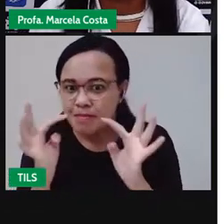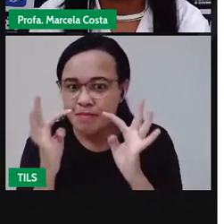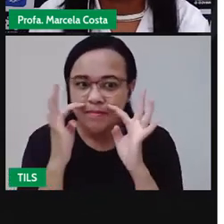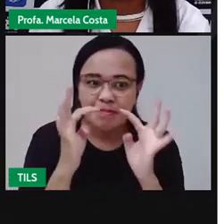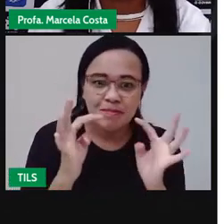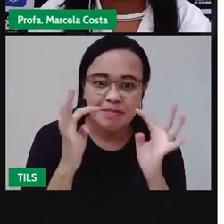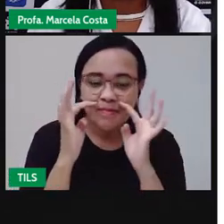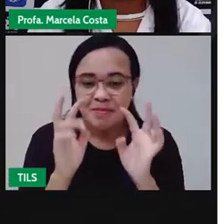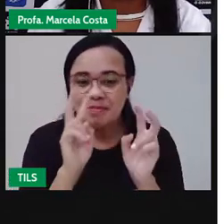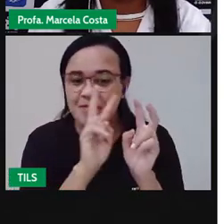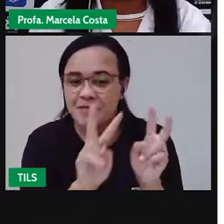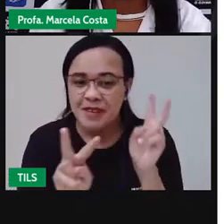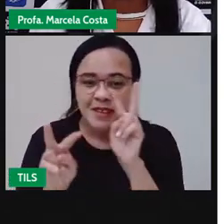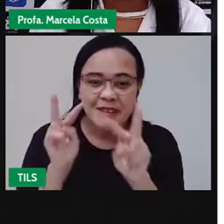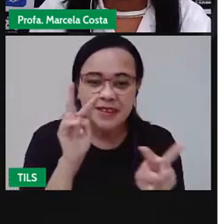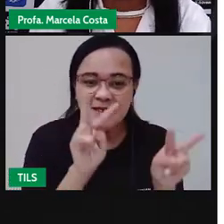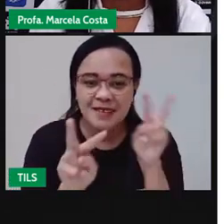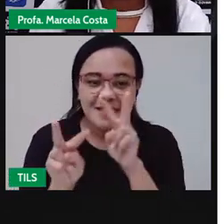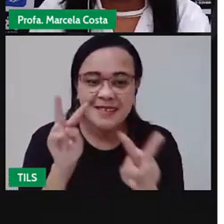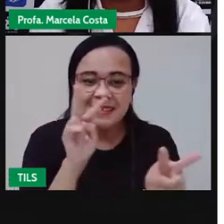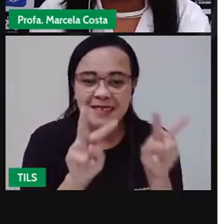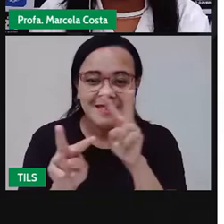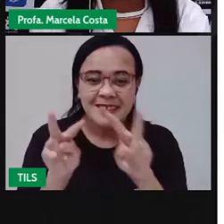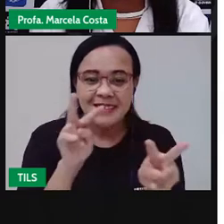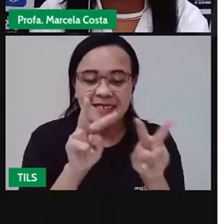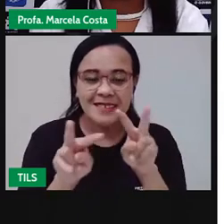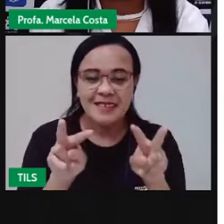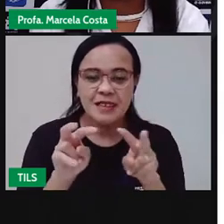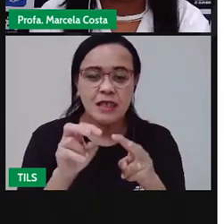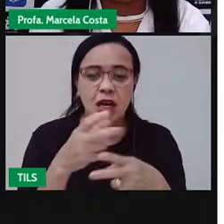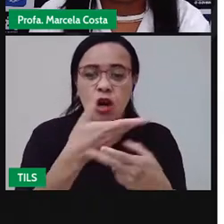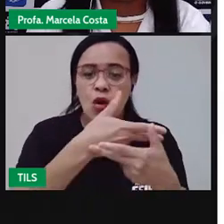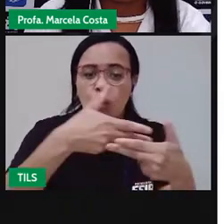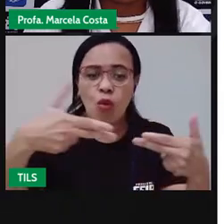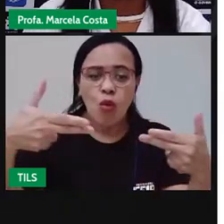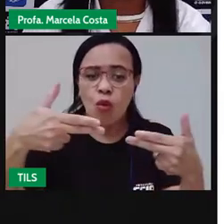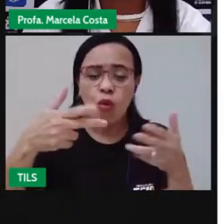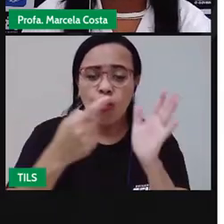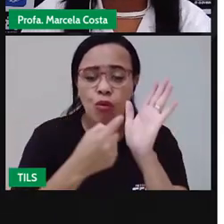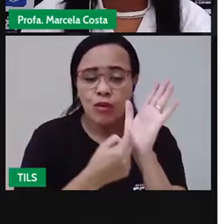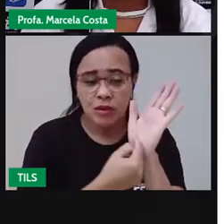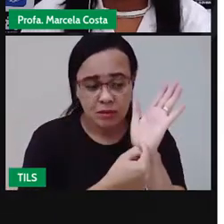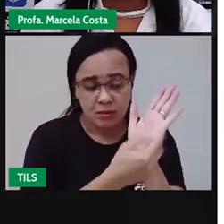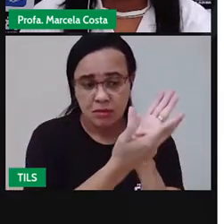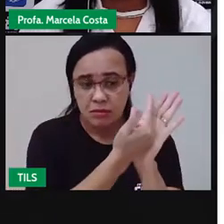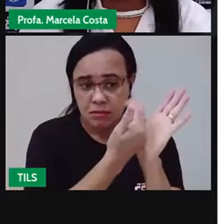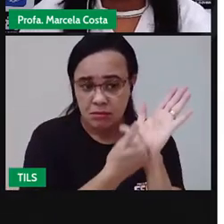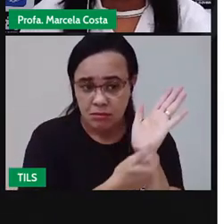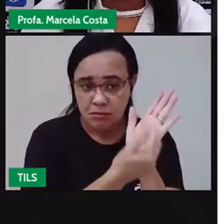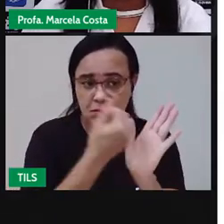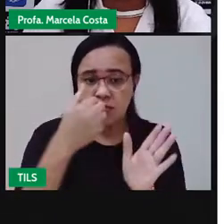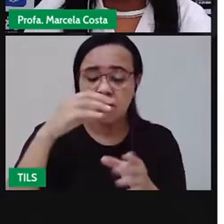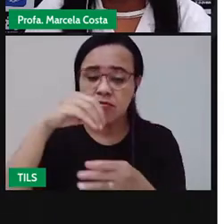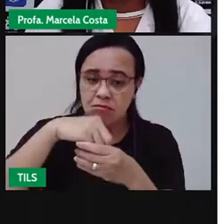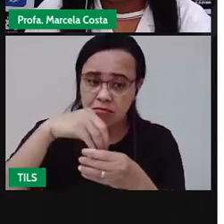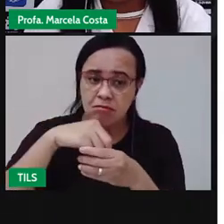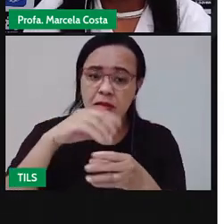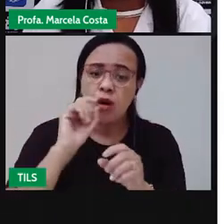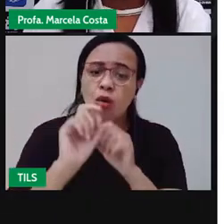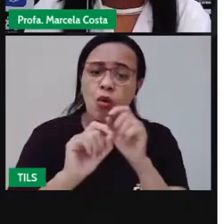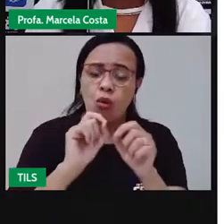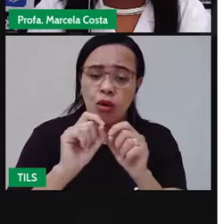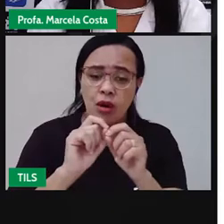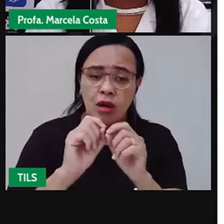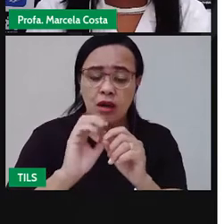Eu quero que você observe os elementos que estão na imagem e o